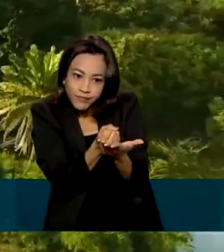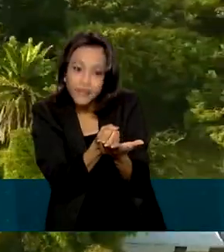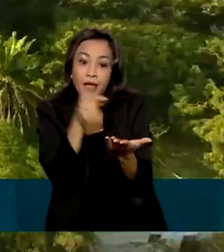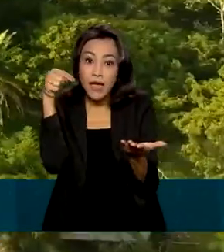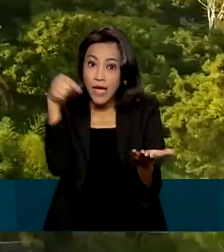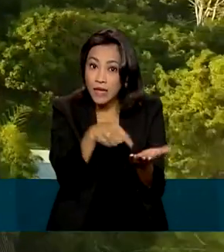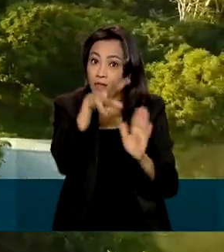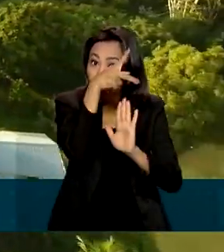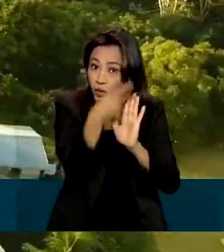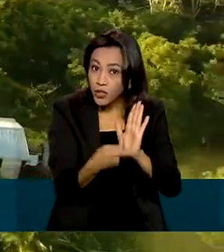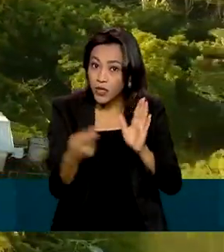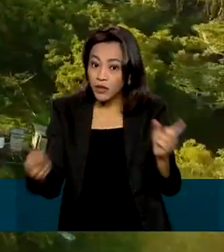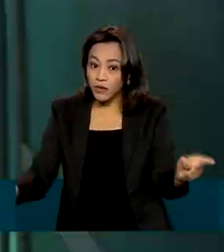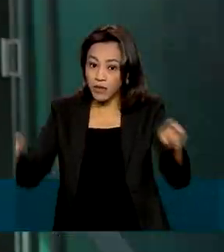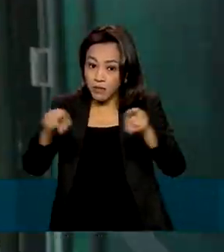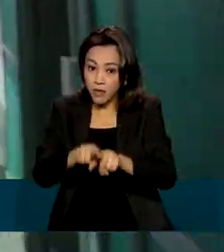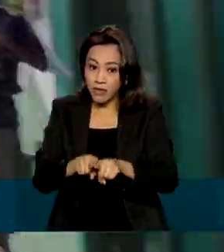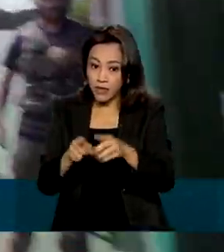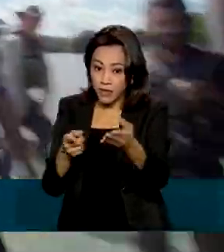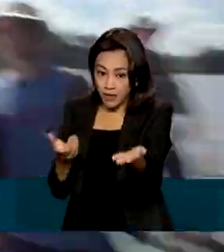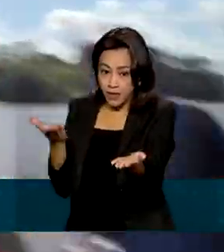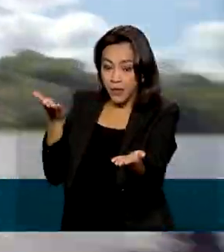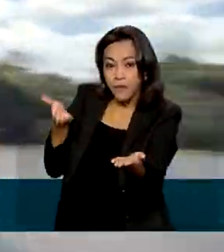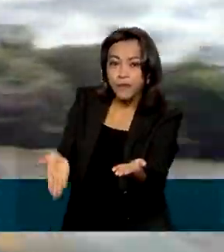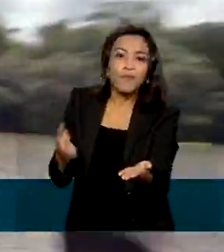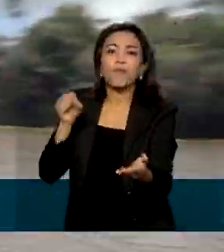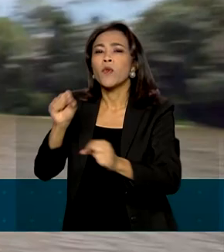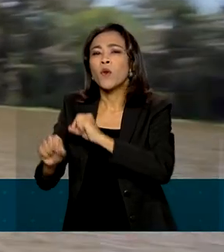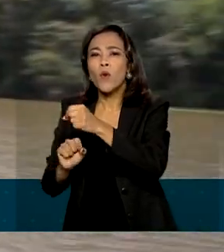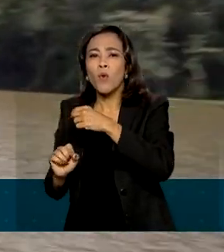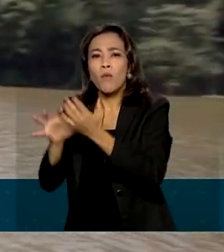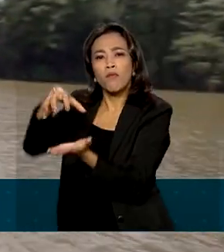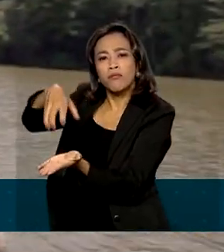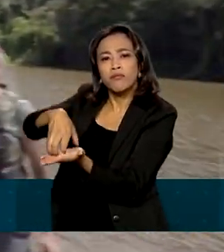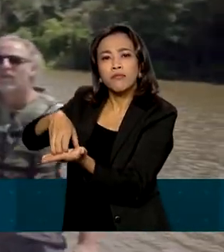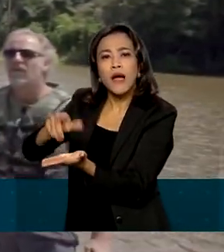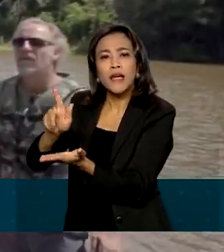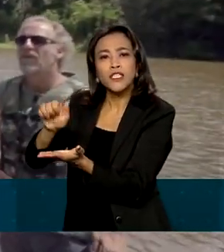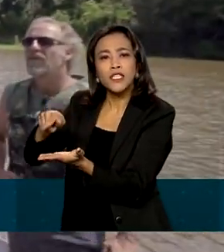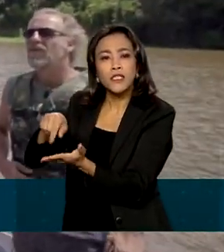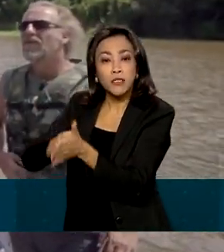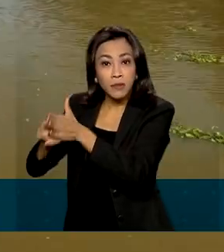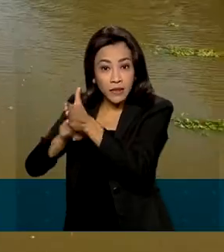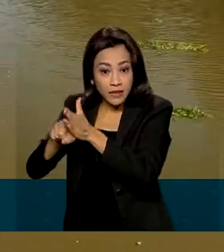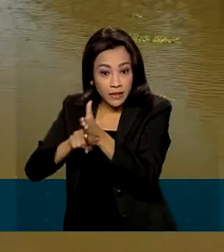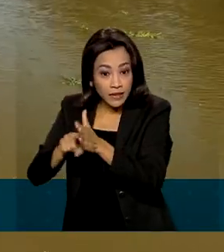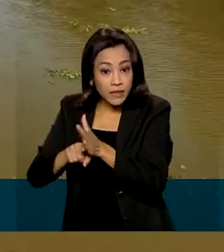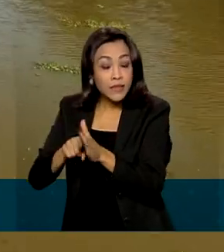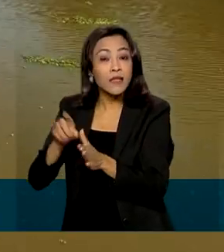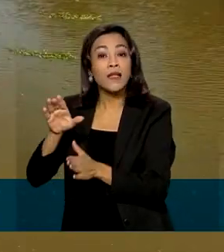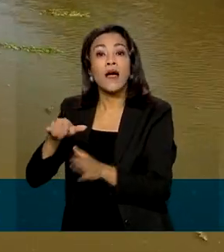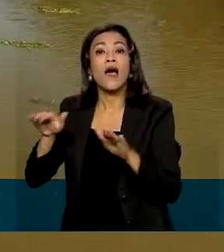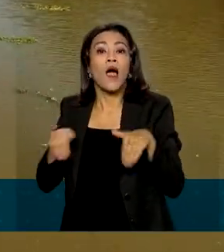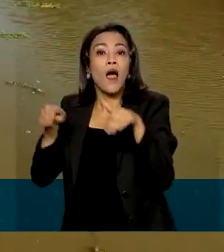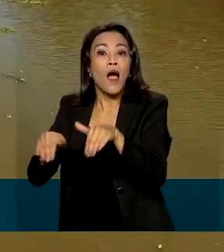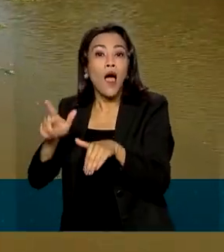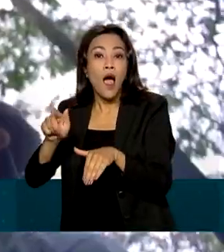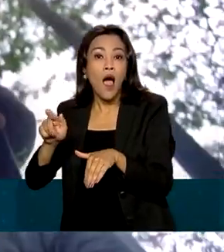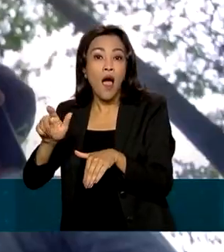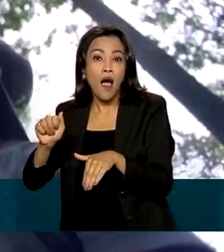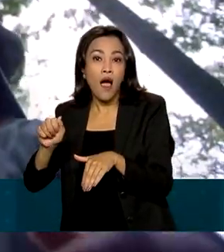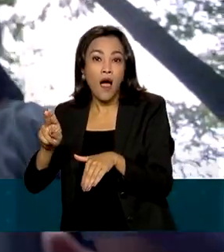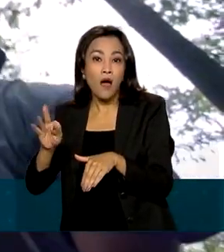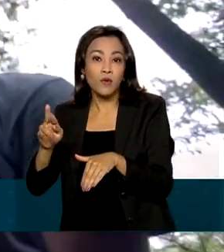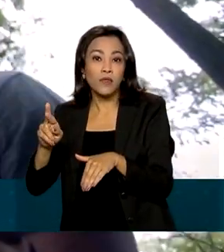uma parceria do Instituto Mamirauá com uma agência de pesquisa do governo da Austrália e conta com o apoio do Ministério da